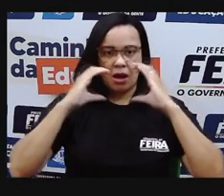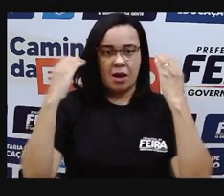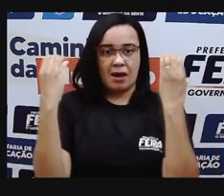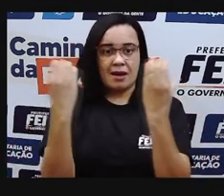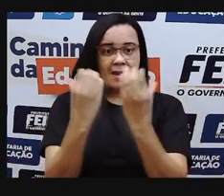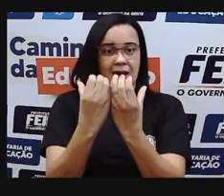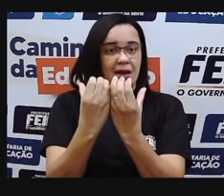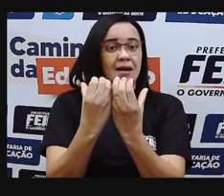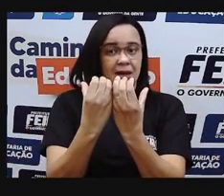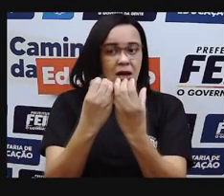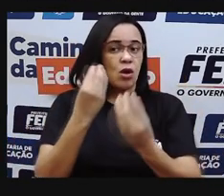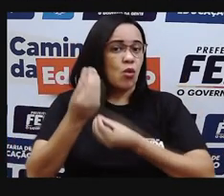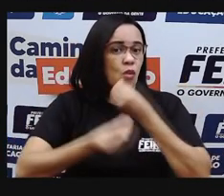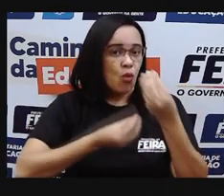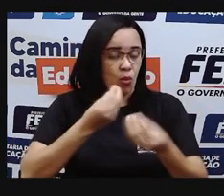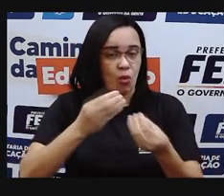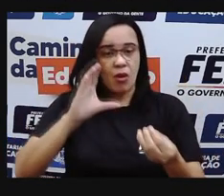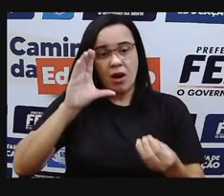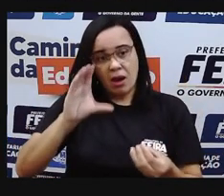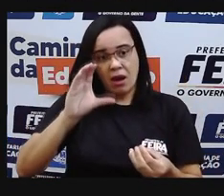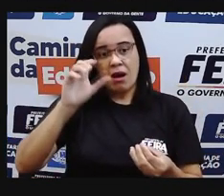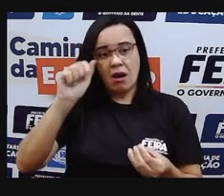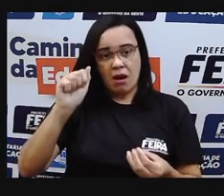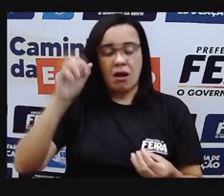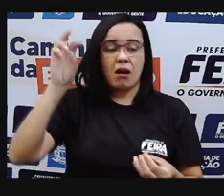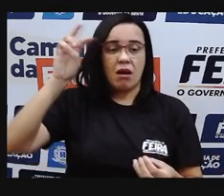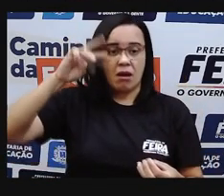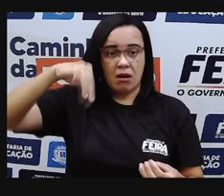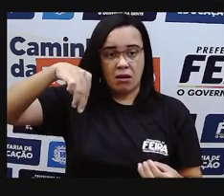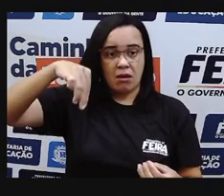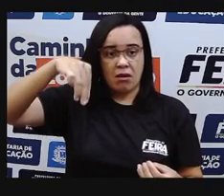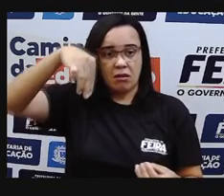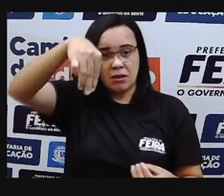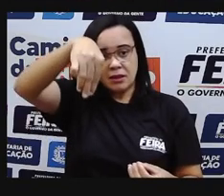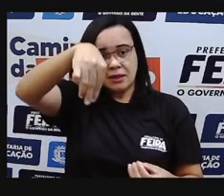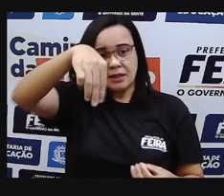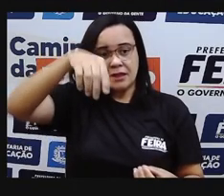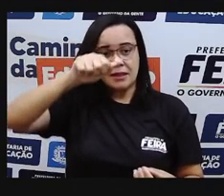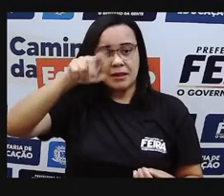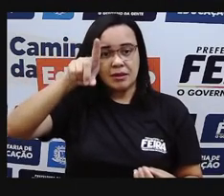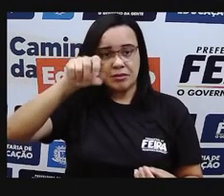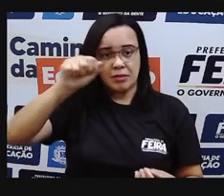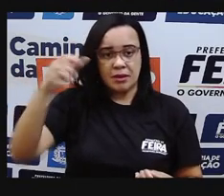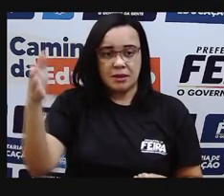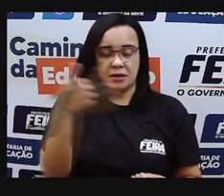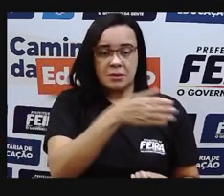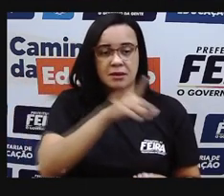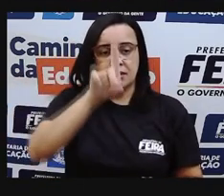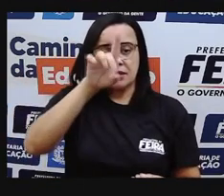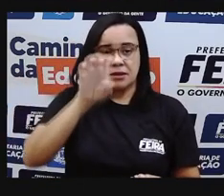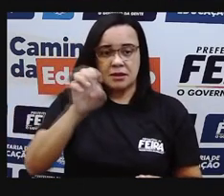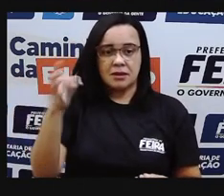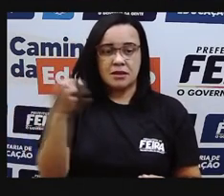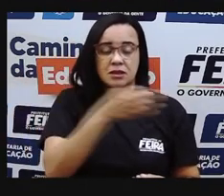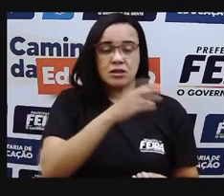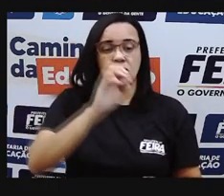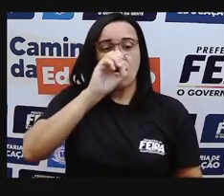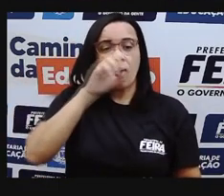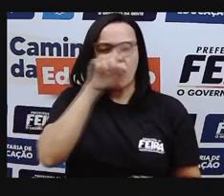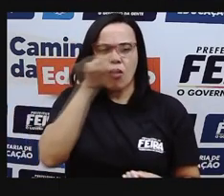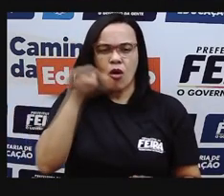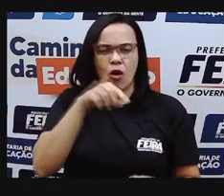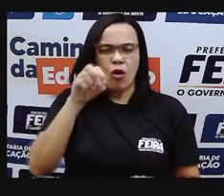aqui, né? Falou do ozônio. Quando falou do gás e oxigênio, o gás ozônio,